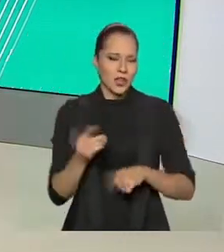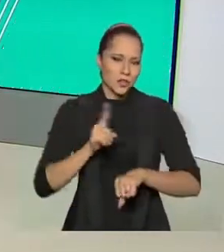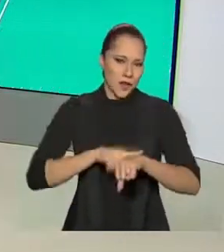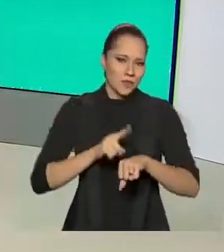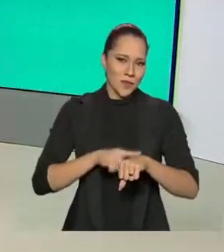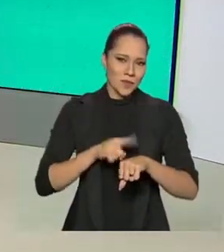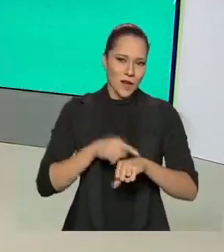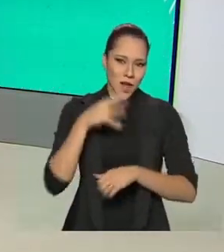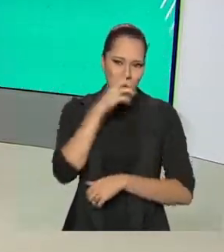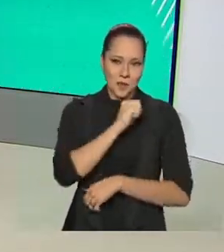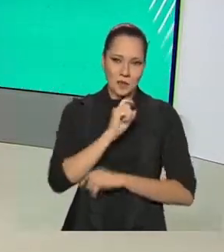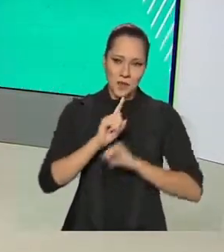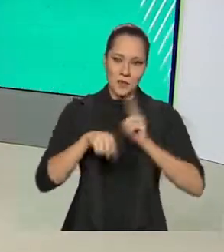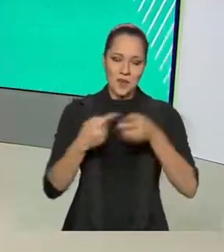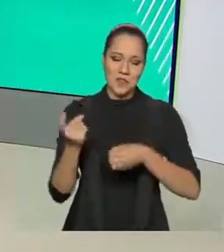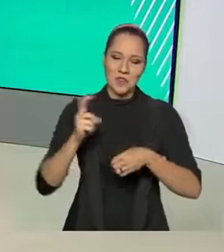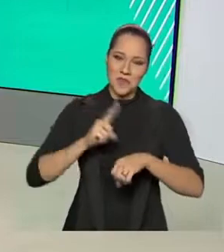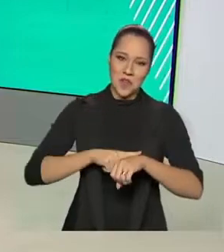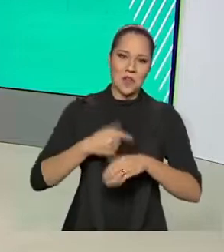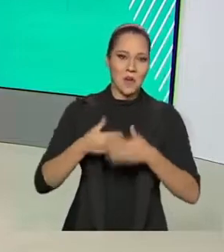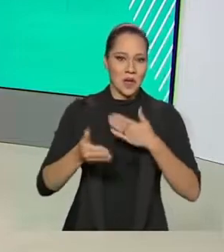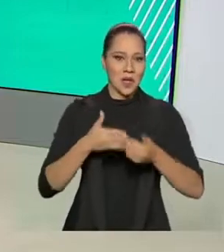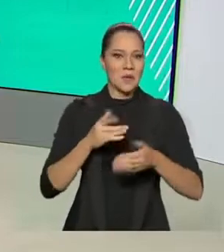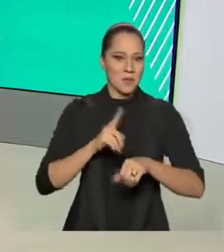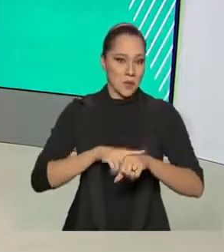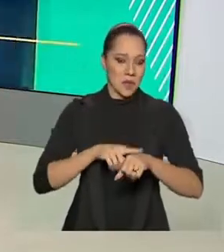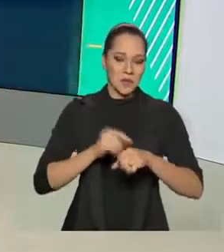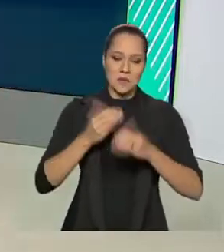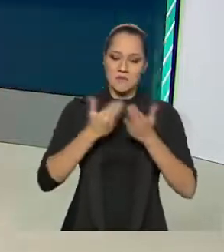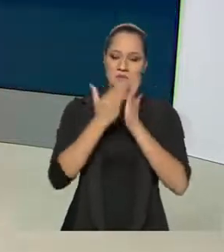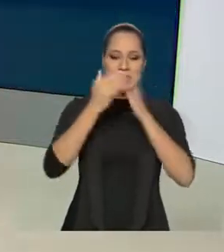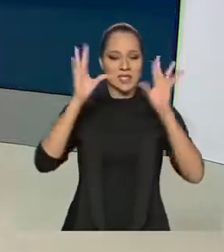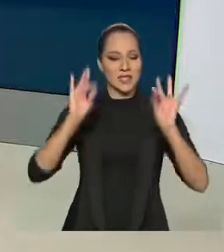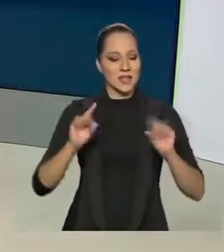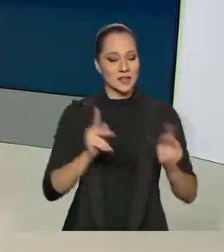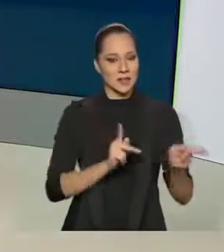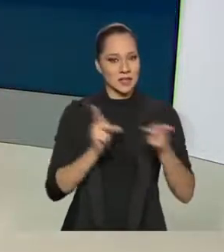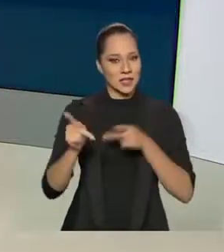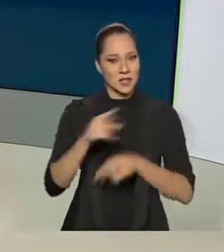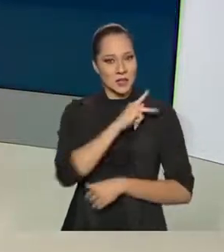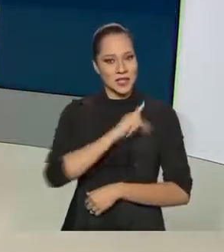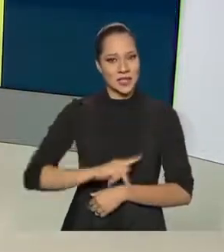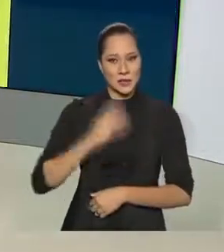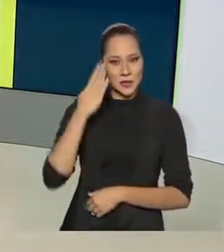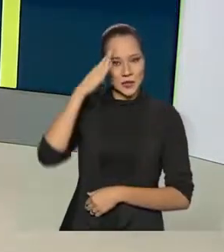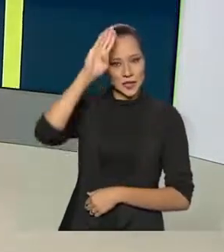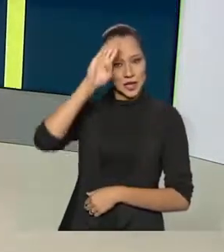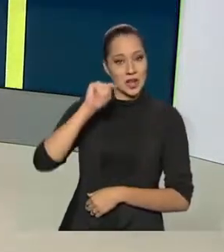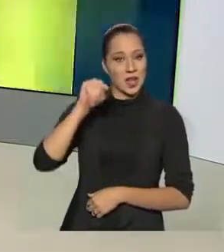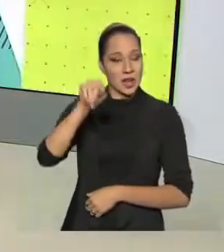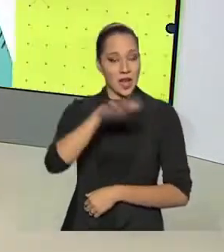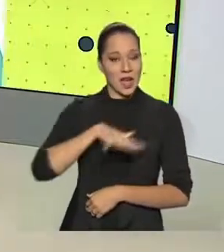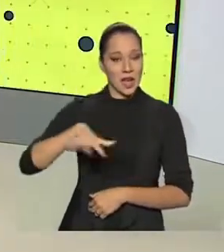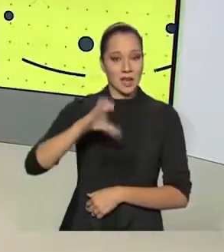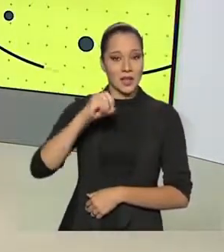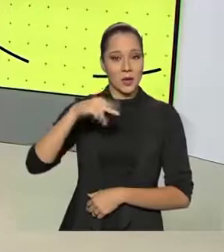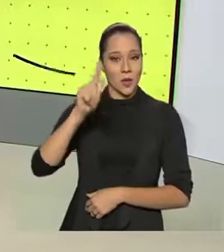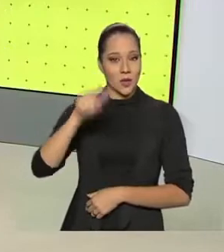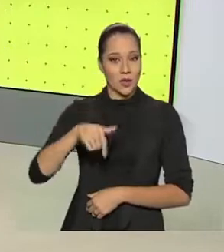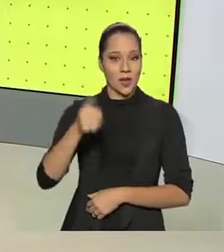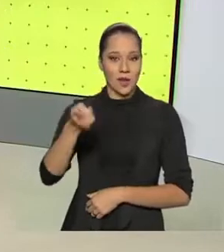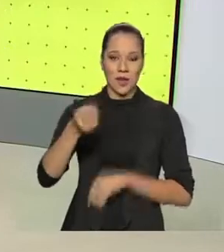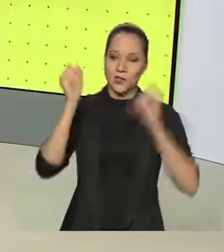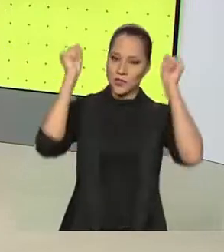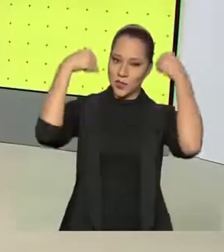um intervalo e podemos voltar a qualquer momento com mais detalhes desta visita do presidente Jair Bolsonaro à Arena Condá em